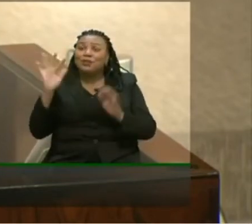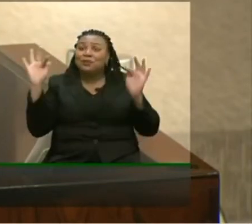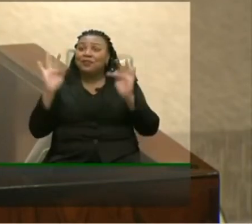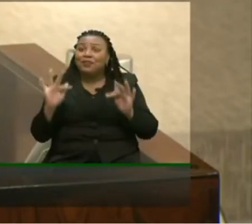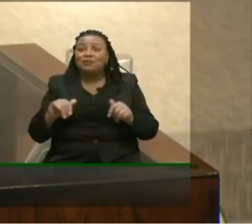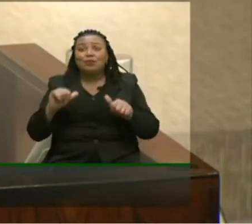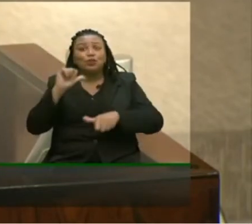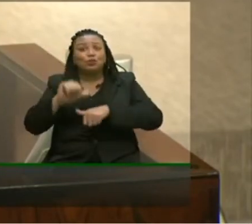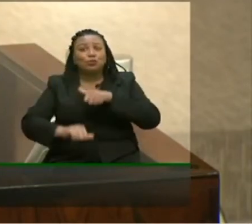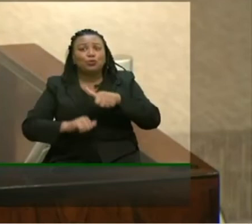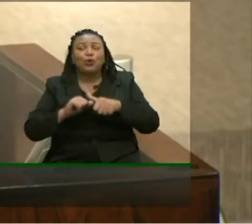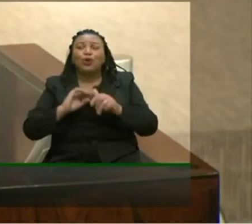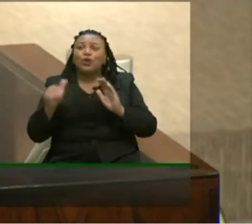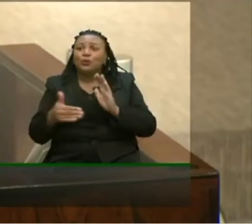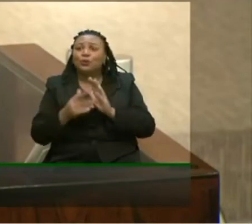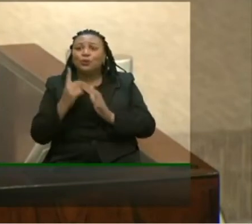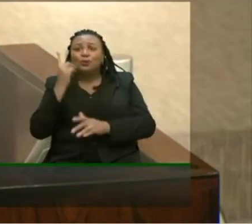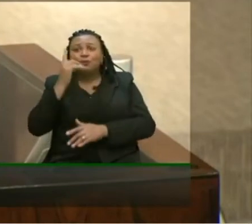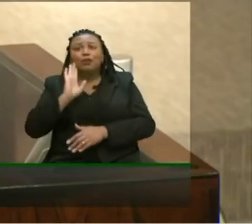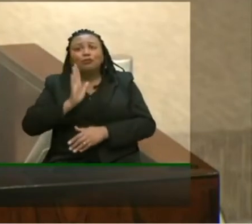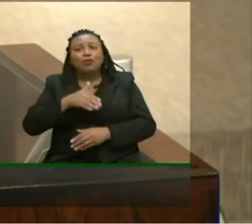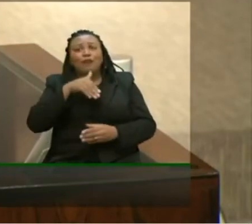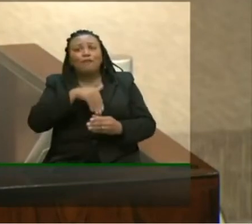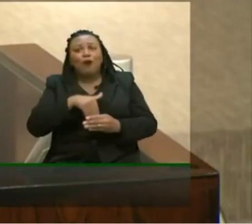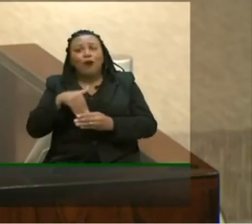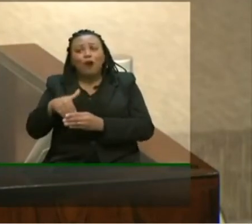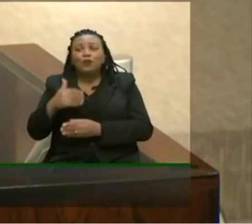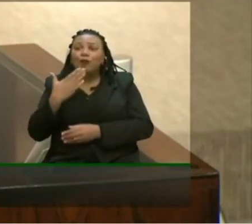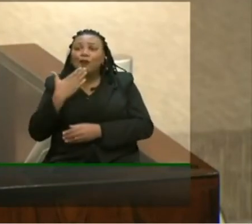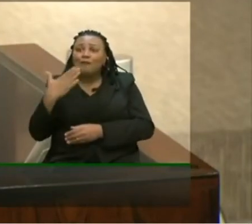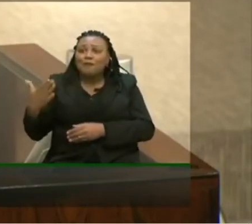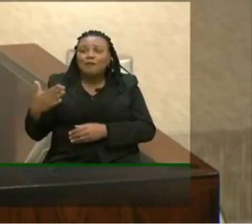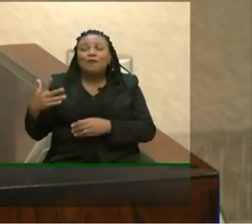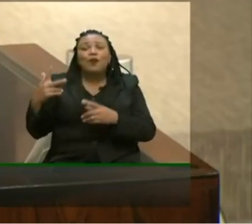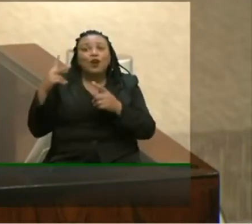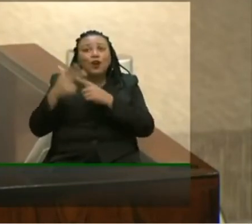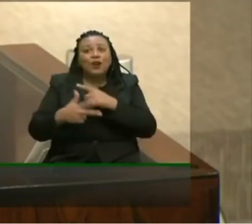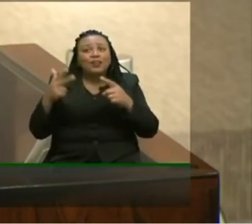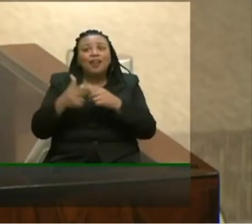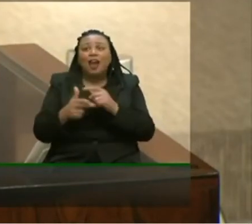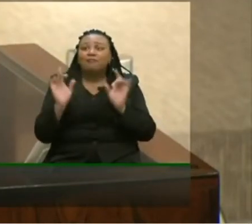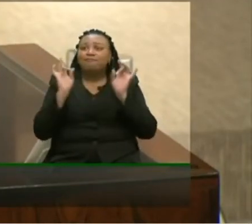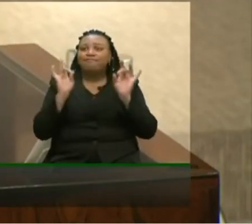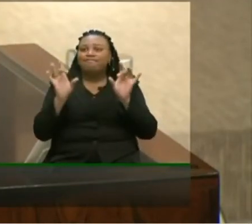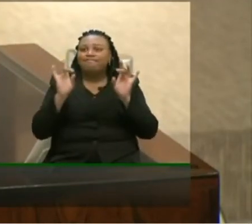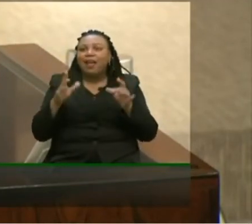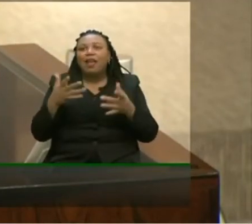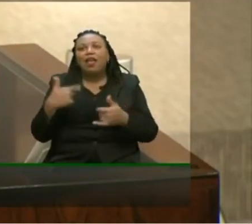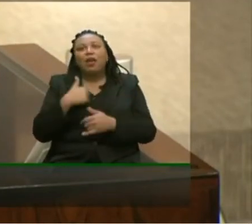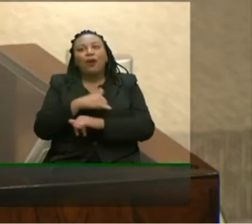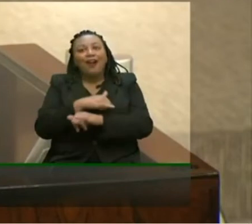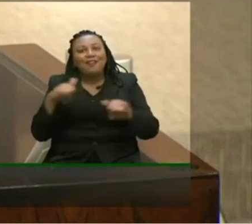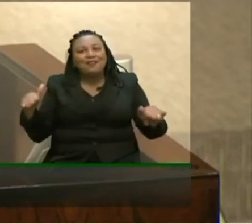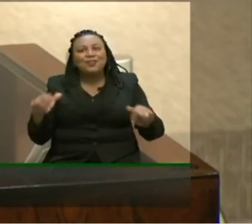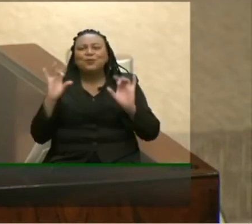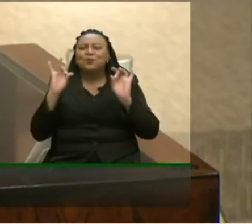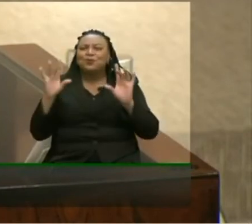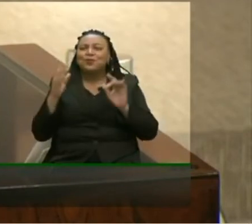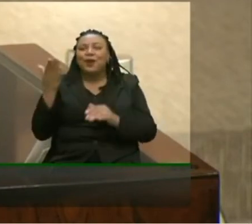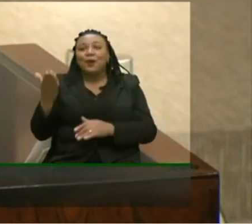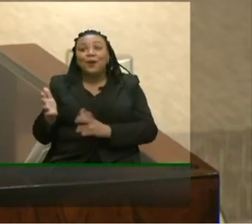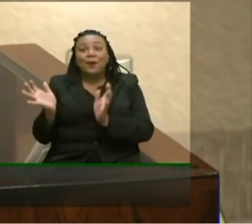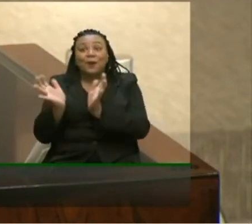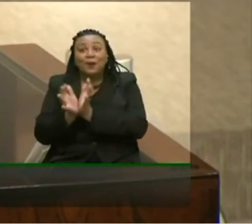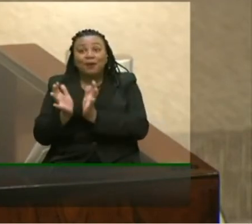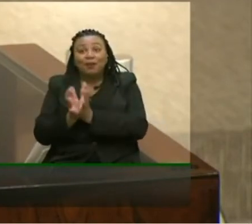mudando e todos os deputados que vêm votando a favor do combate de privilégios, e eu faço um registro especial aos